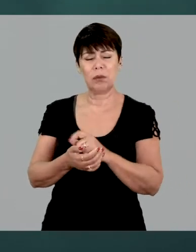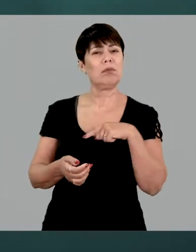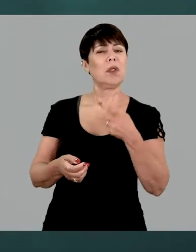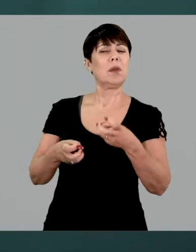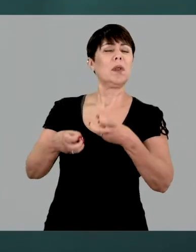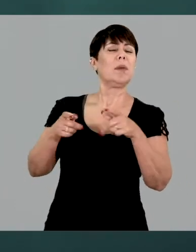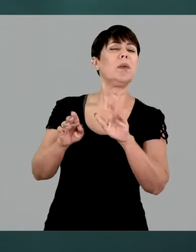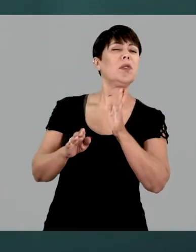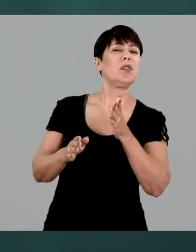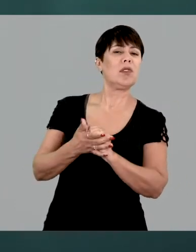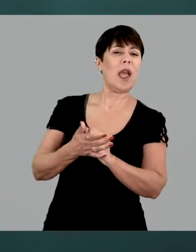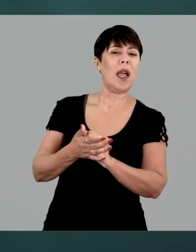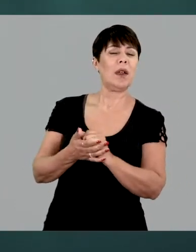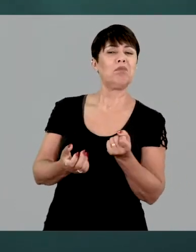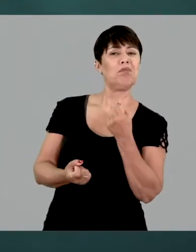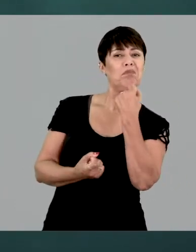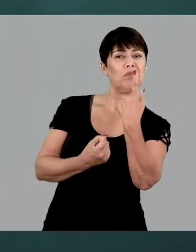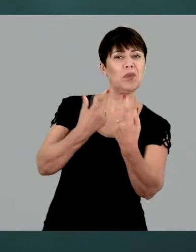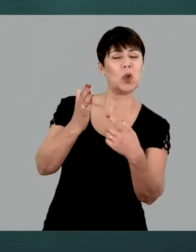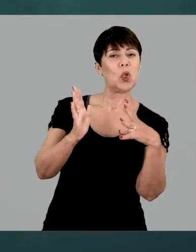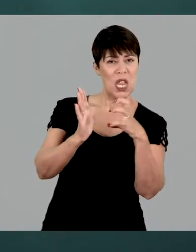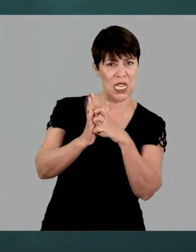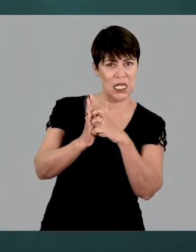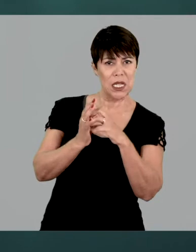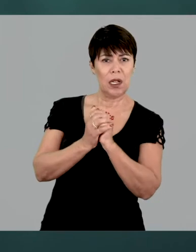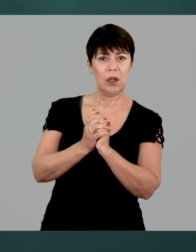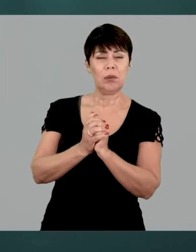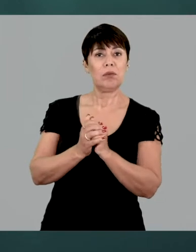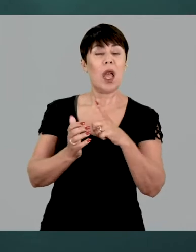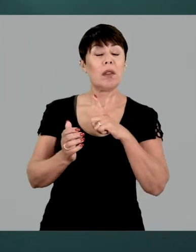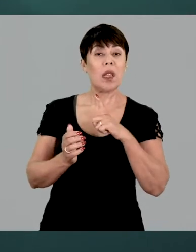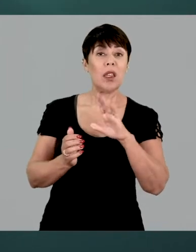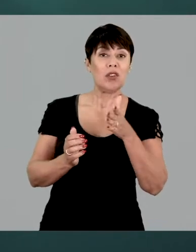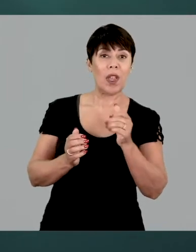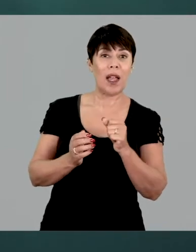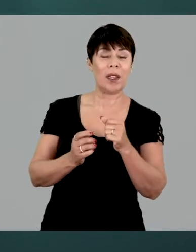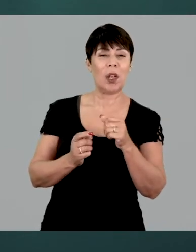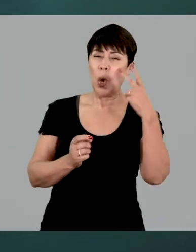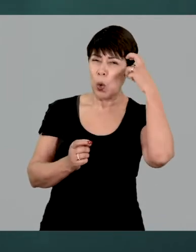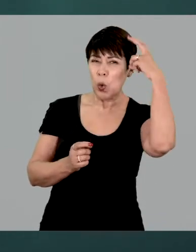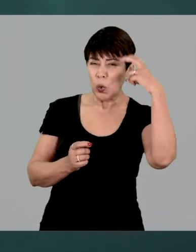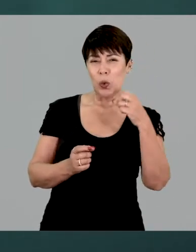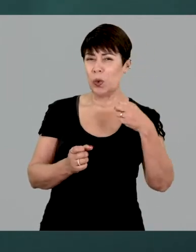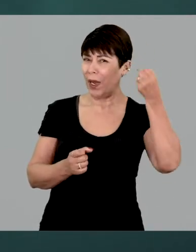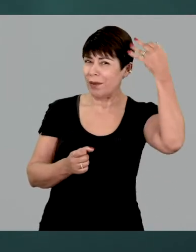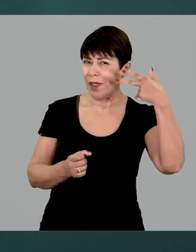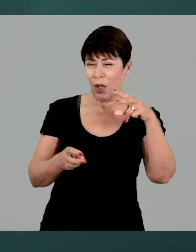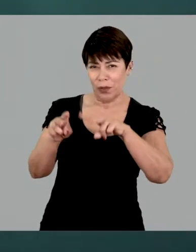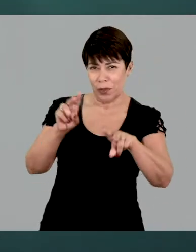em alguns editais de fomento à cultura e ao audiovisual